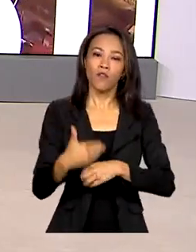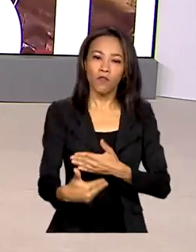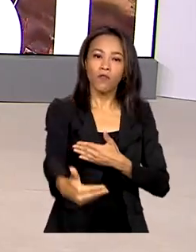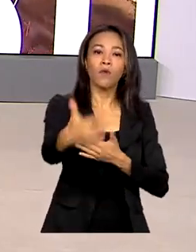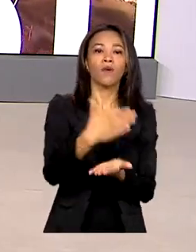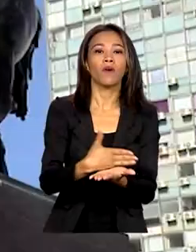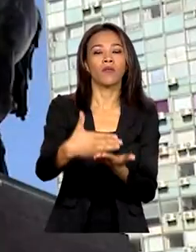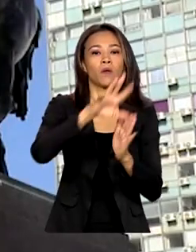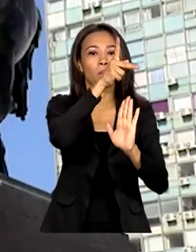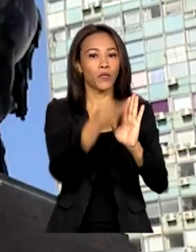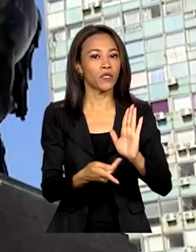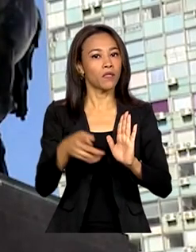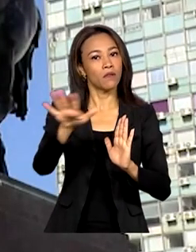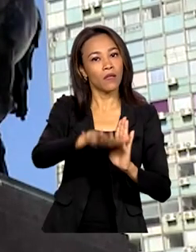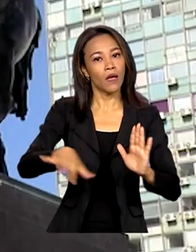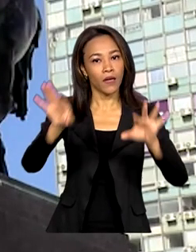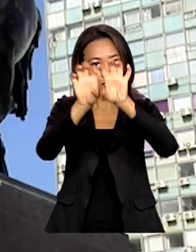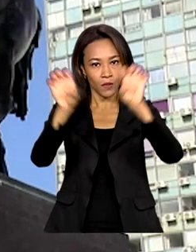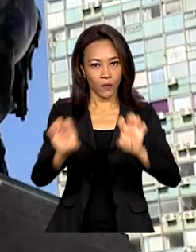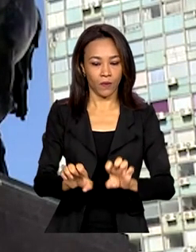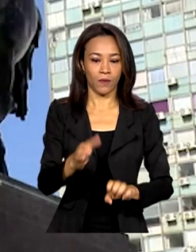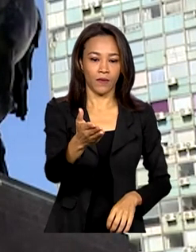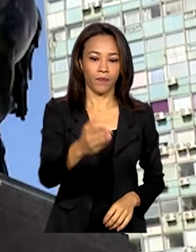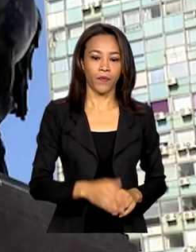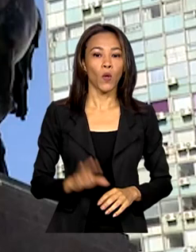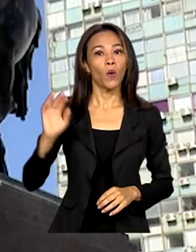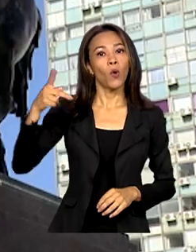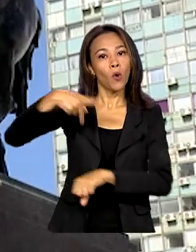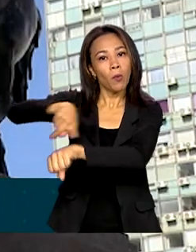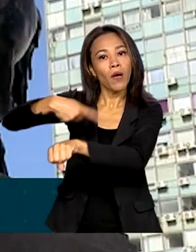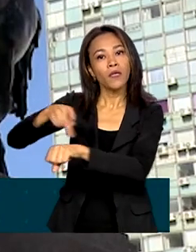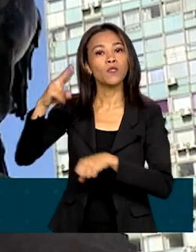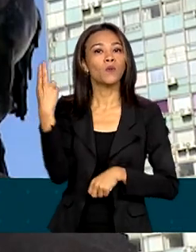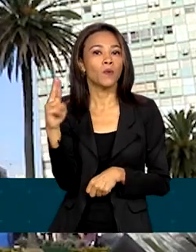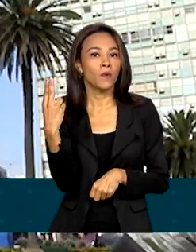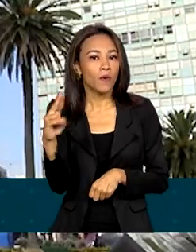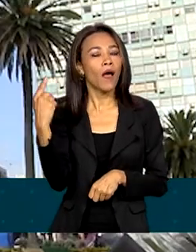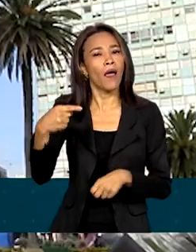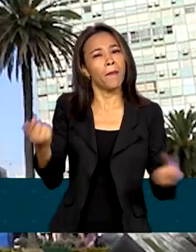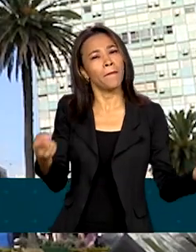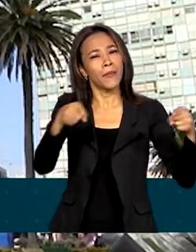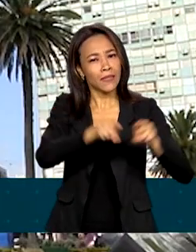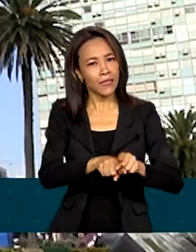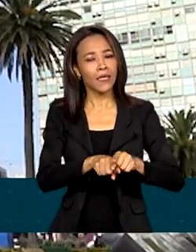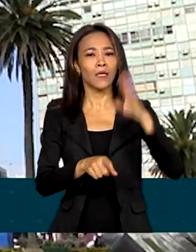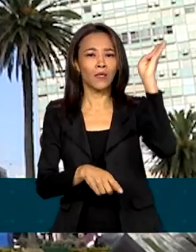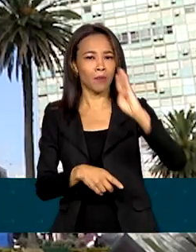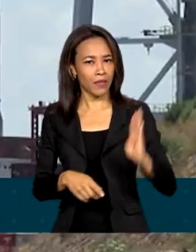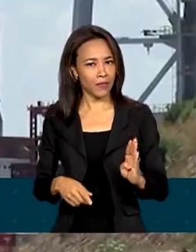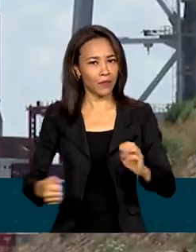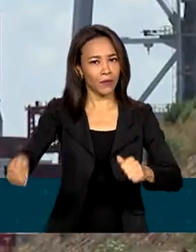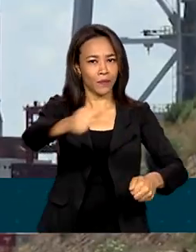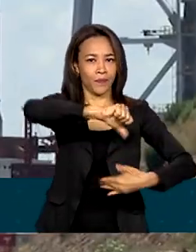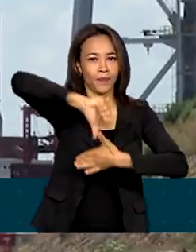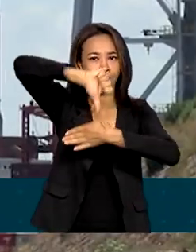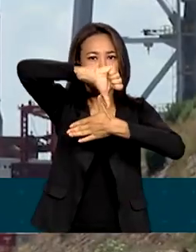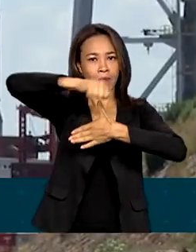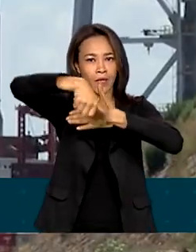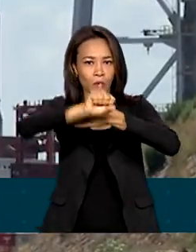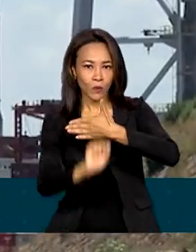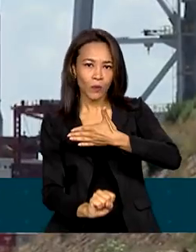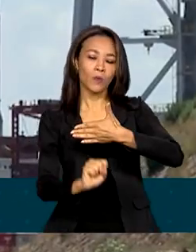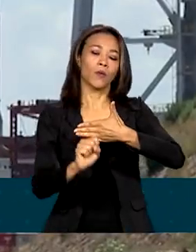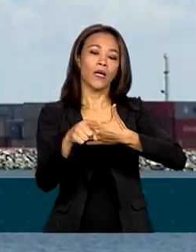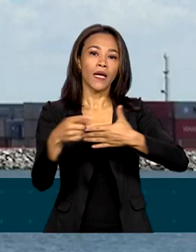infraestrutura. O Uruguai é um dos principais parceiros do Brasil na América do Sul. O comércio